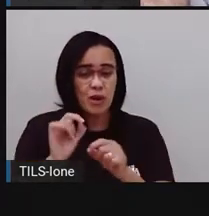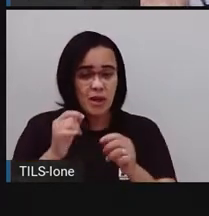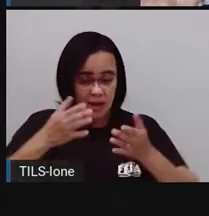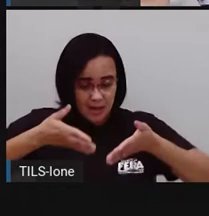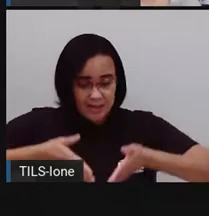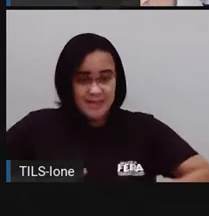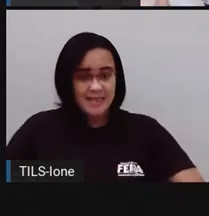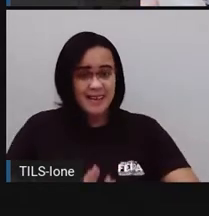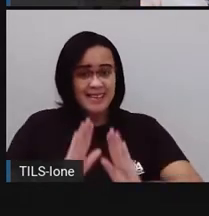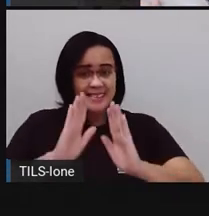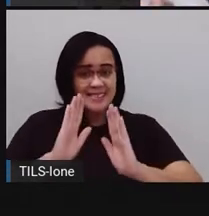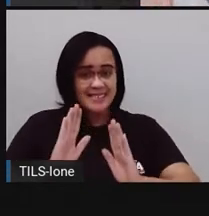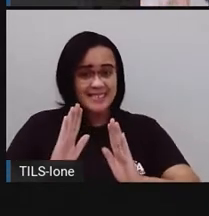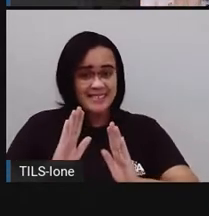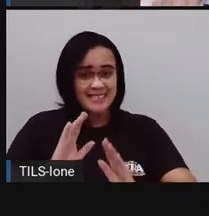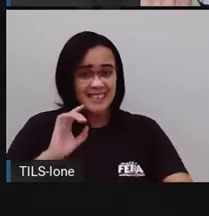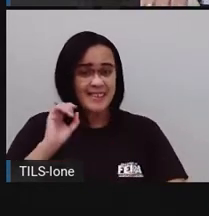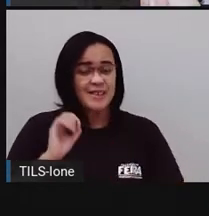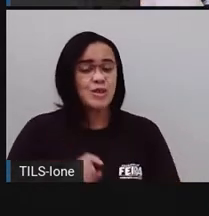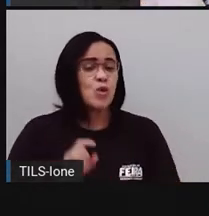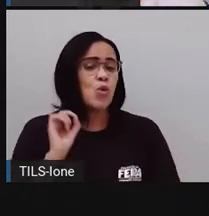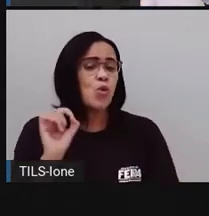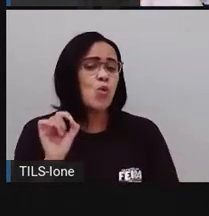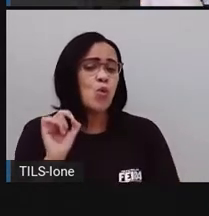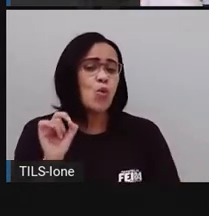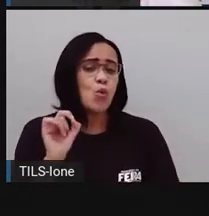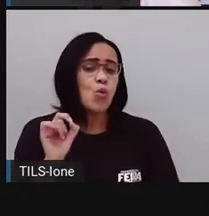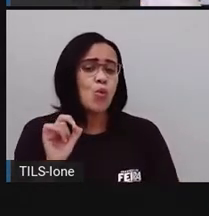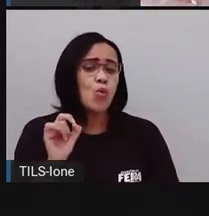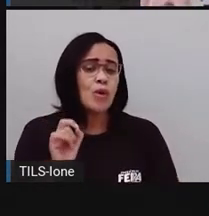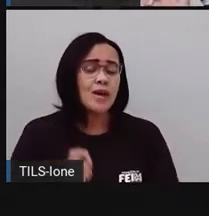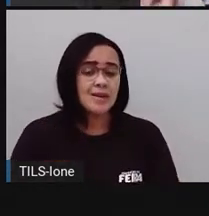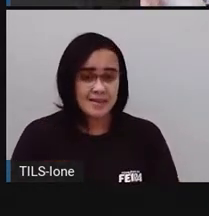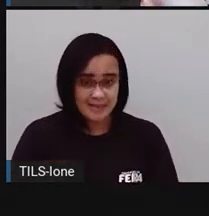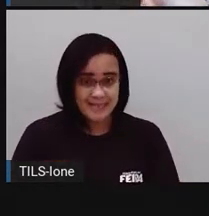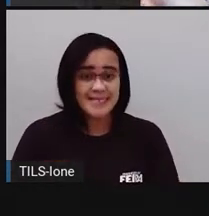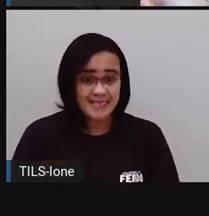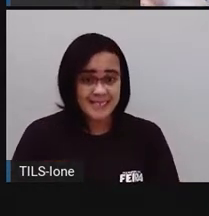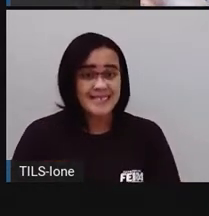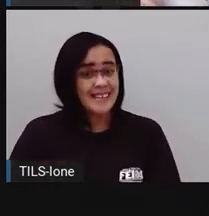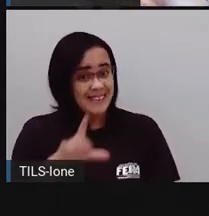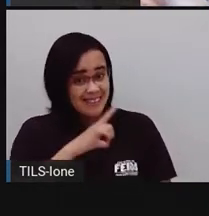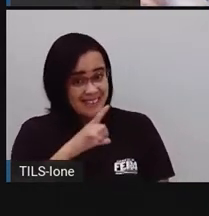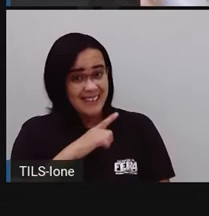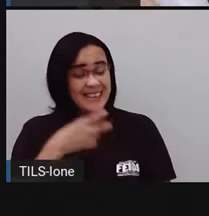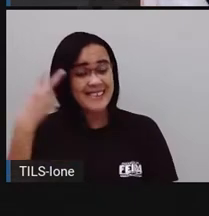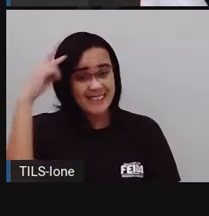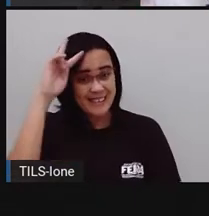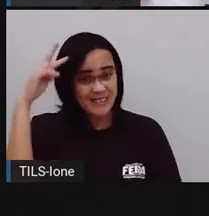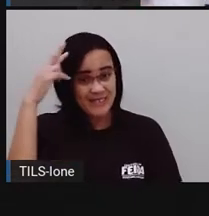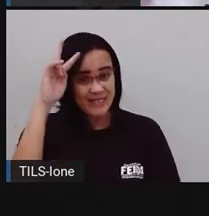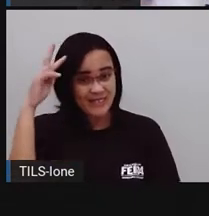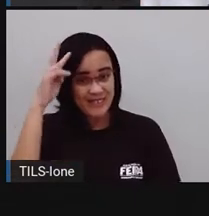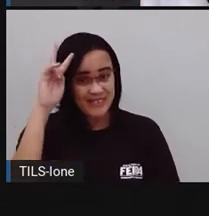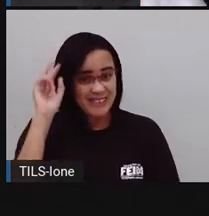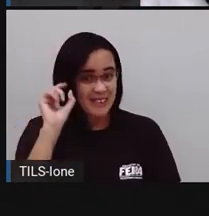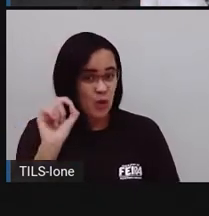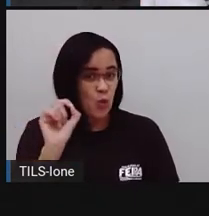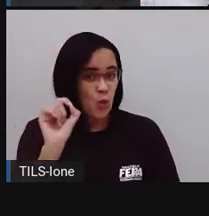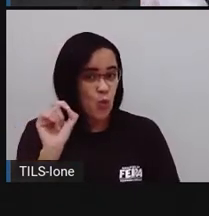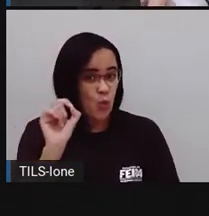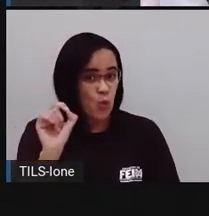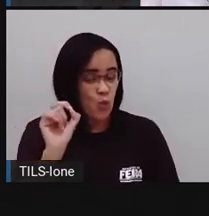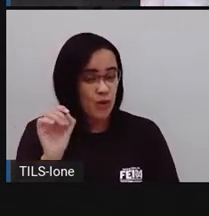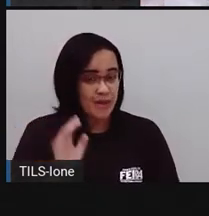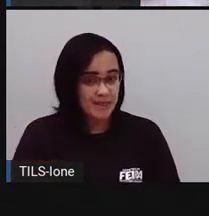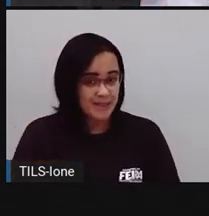Então, na história, o que é que nasce aqui na história? Tem um bichinho que nasce. Qual é o bichinho? Não é o pastor, não é